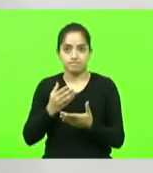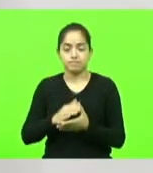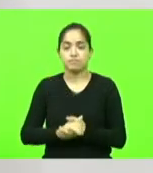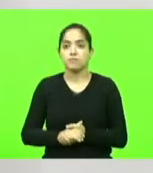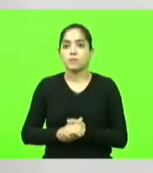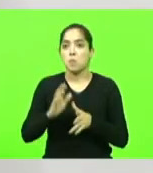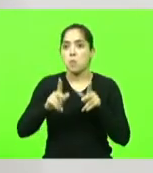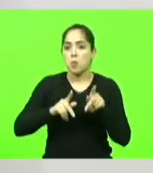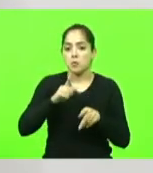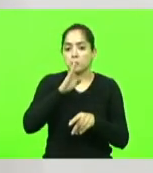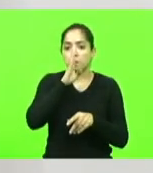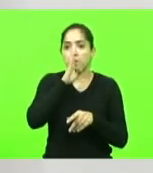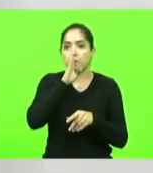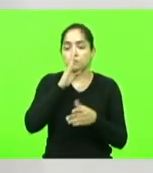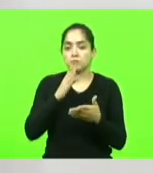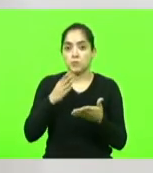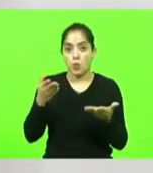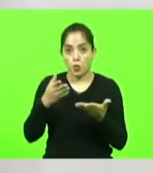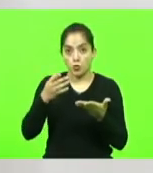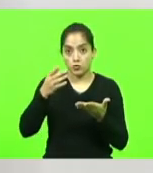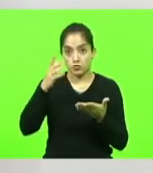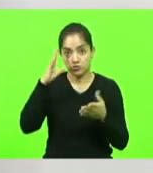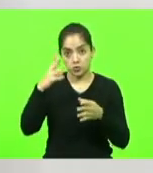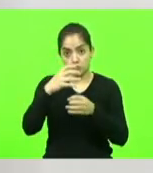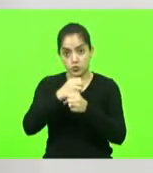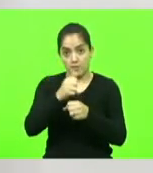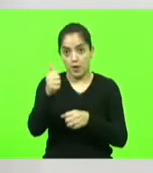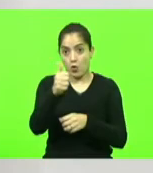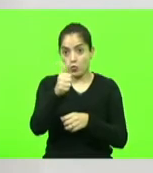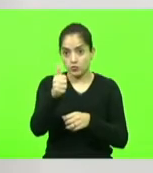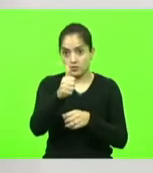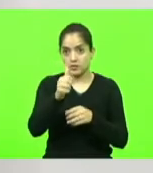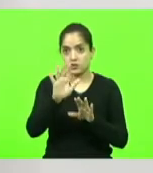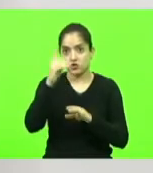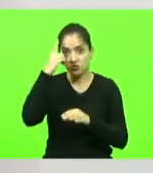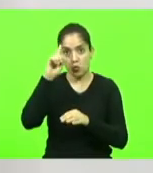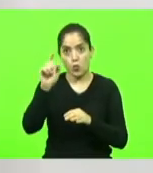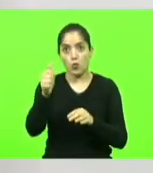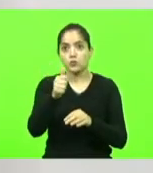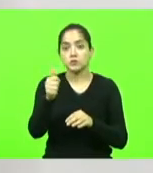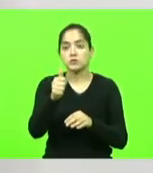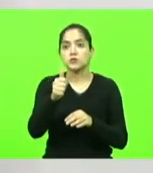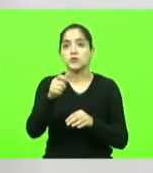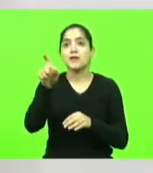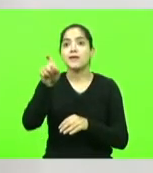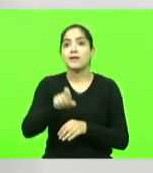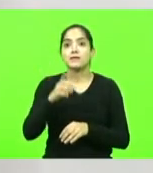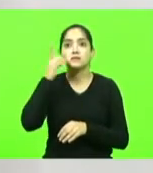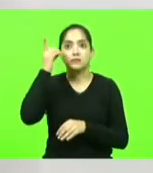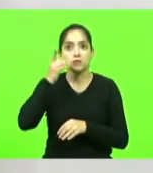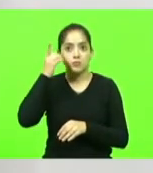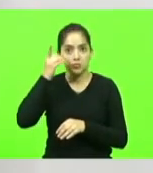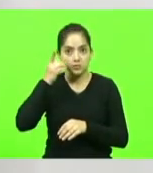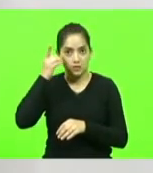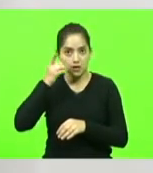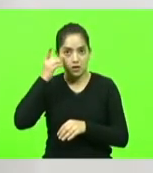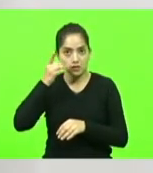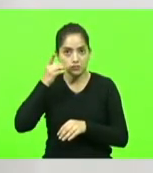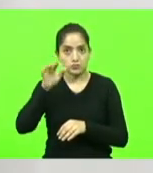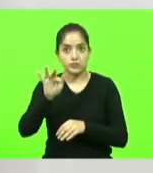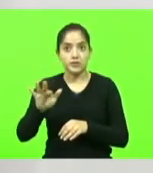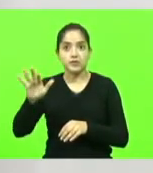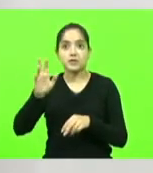hoje faz onze dias que o ex-deputado federal Roberto Jefferson foi